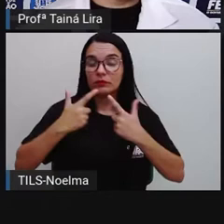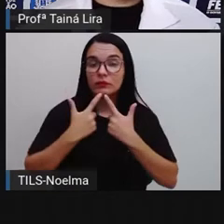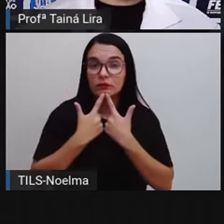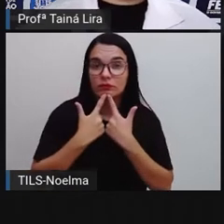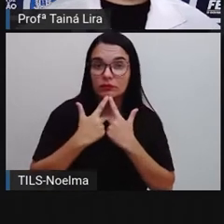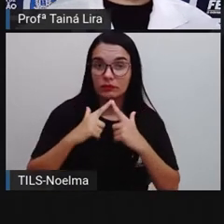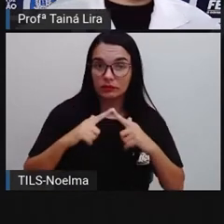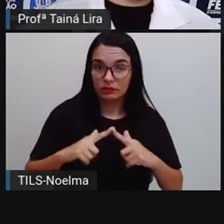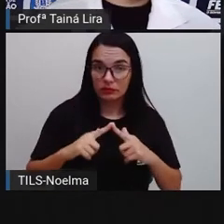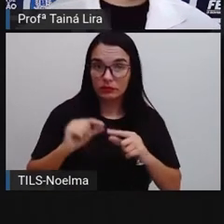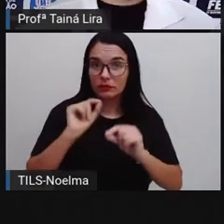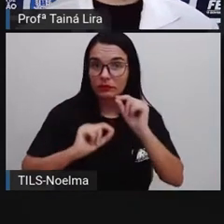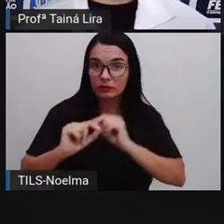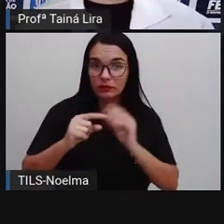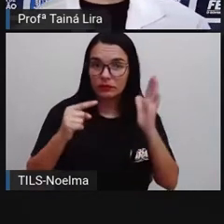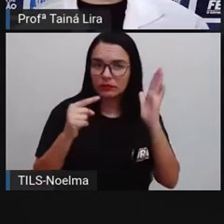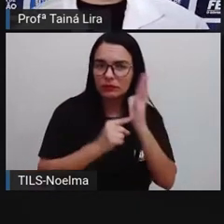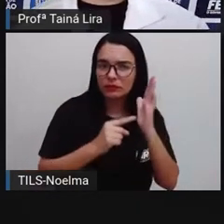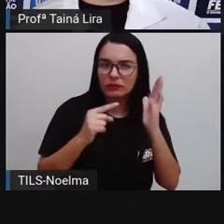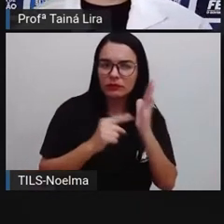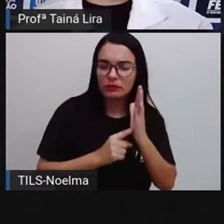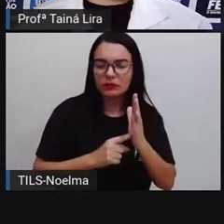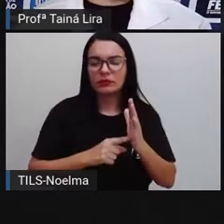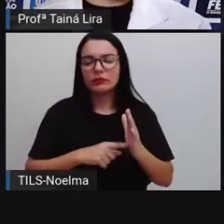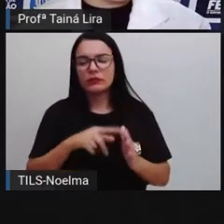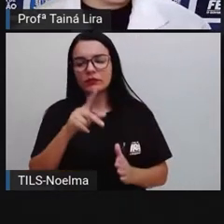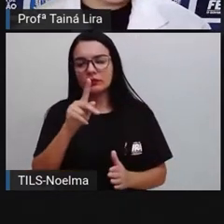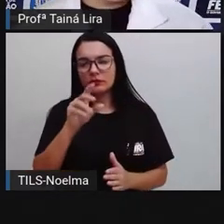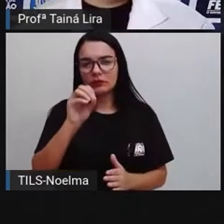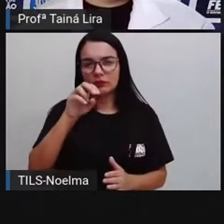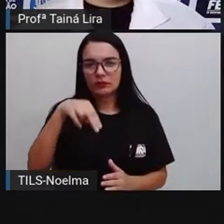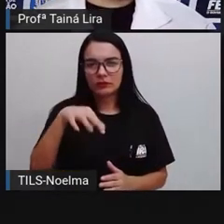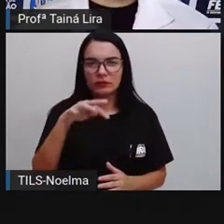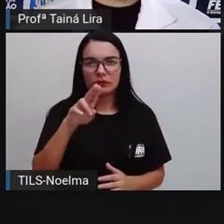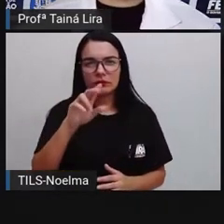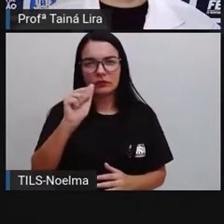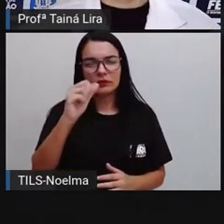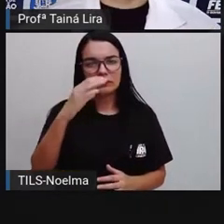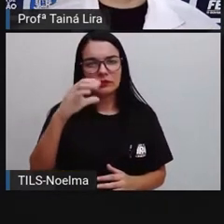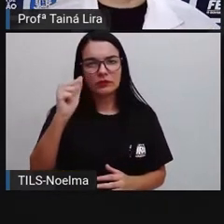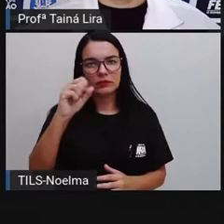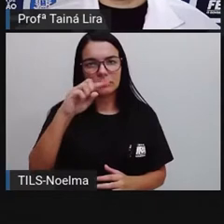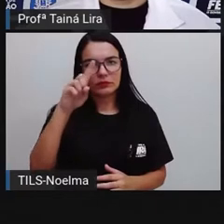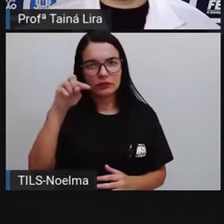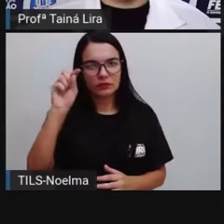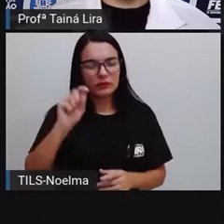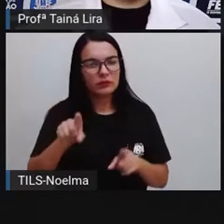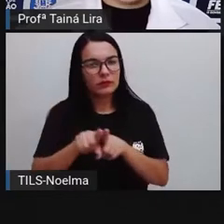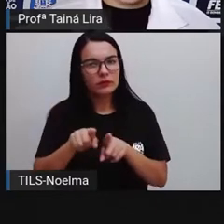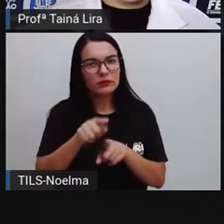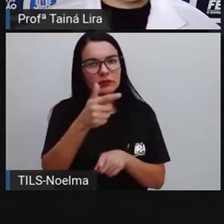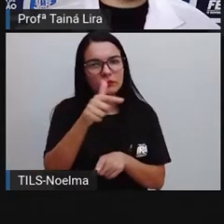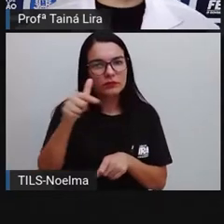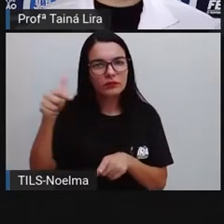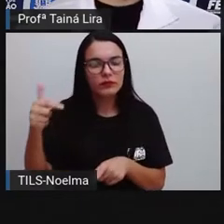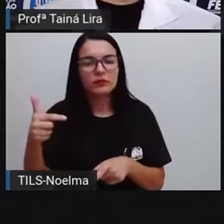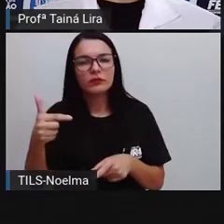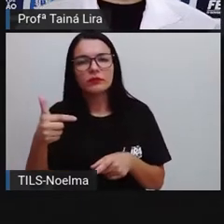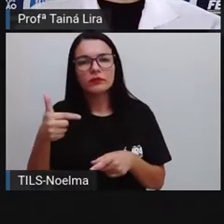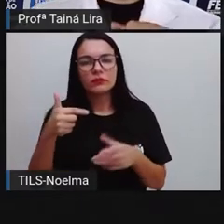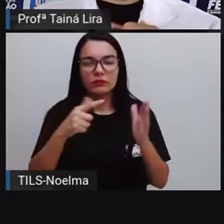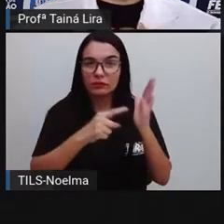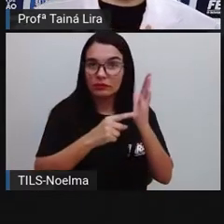tema pontuação e outros recursos gráficos nas histórias em quadrinhos. Então,